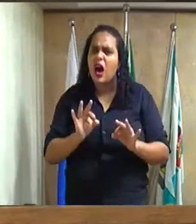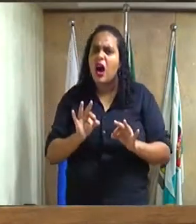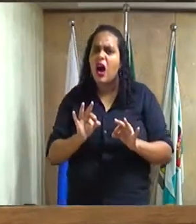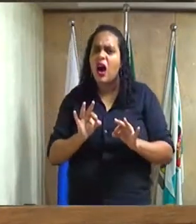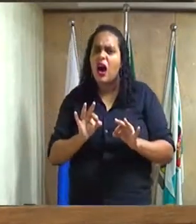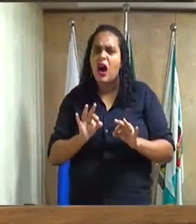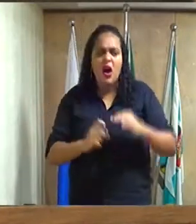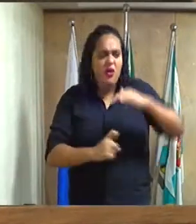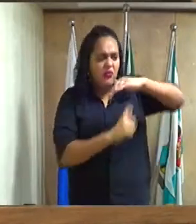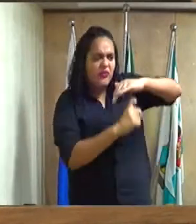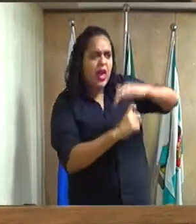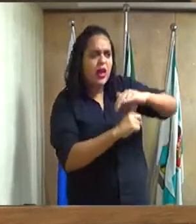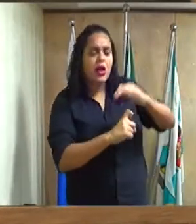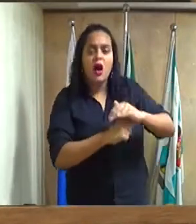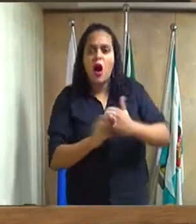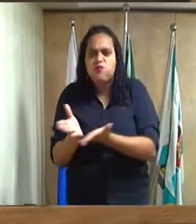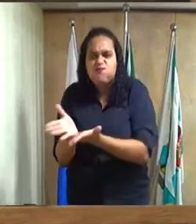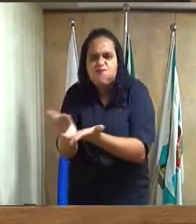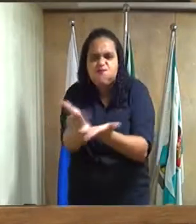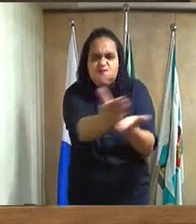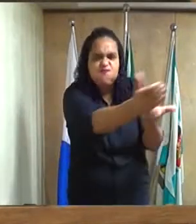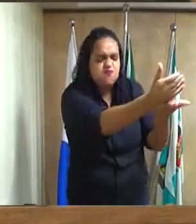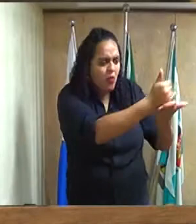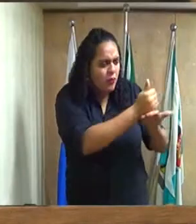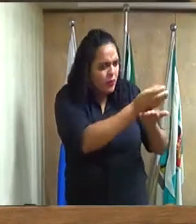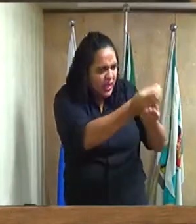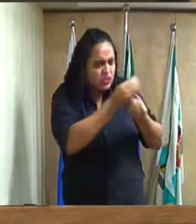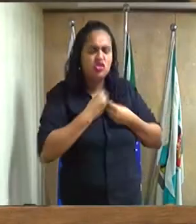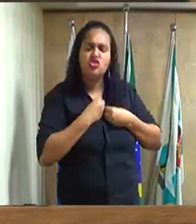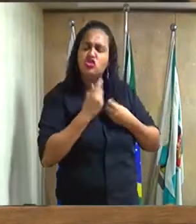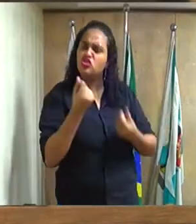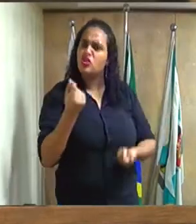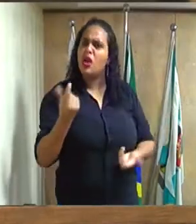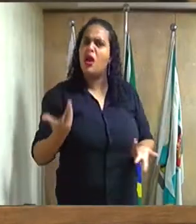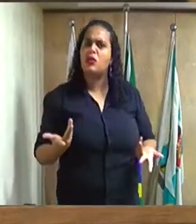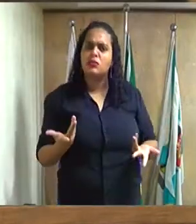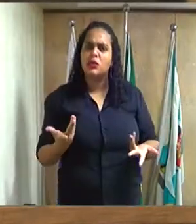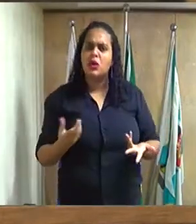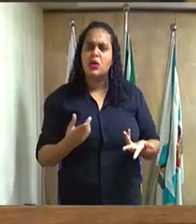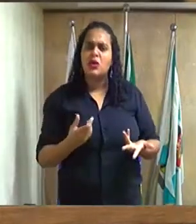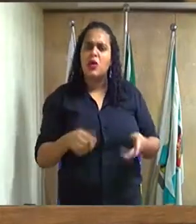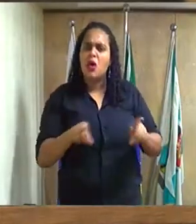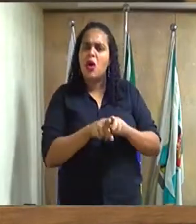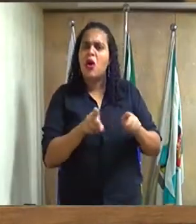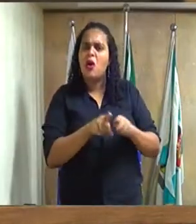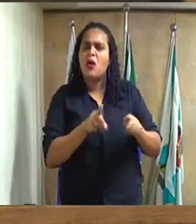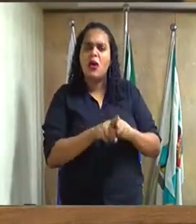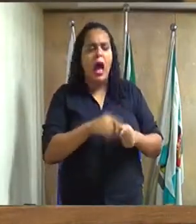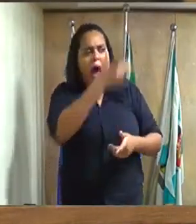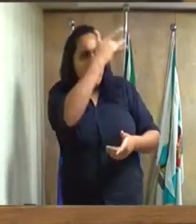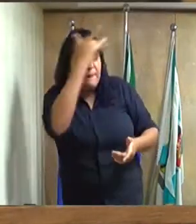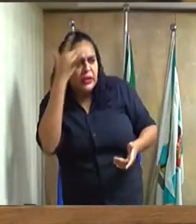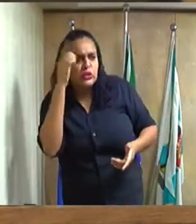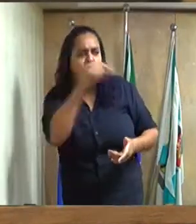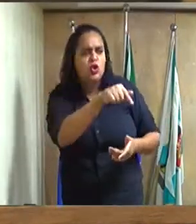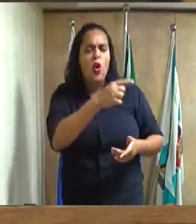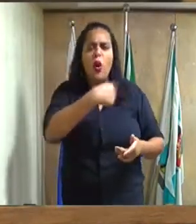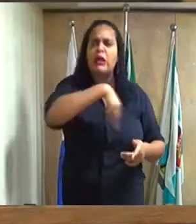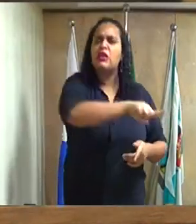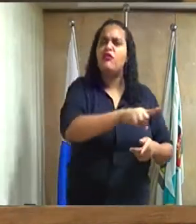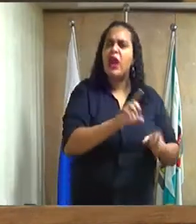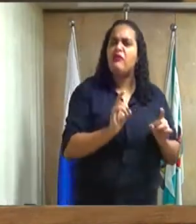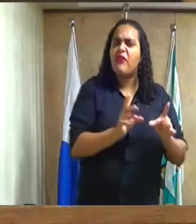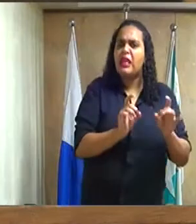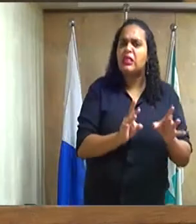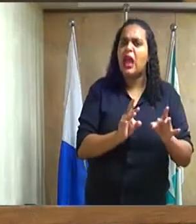lucrar com isso promovendo uma feira cobrando dos seus expositores uma quantia de R$ 70